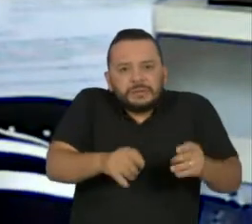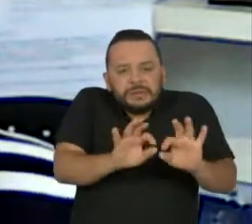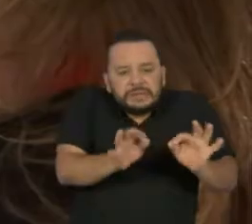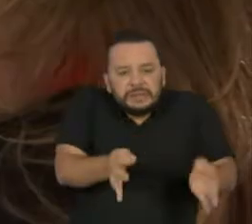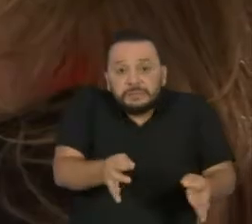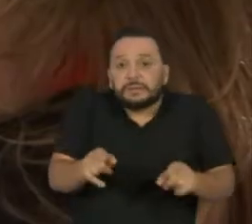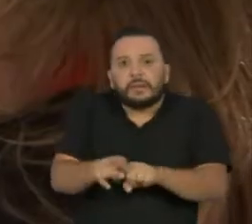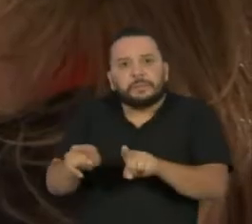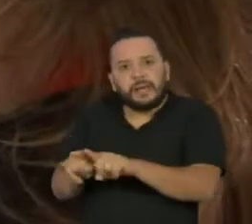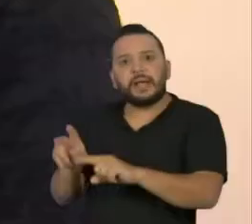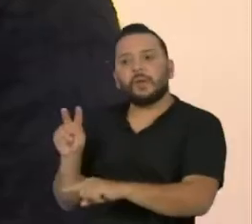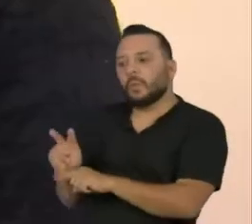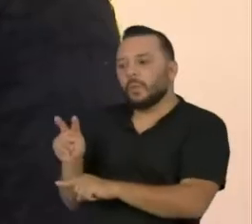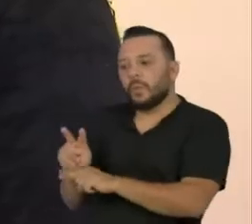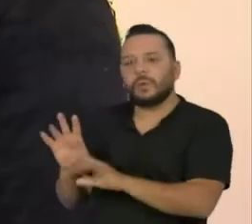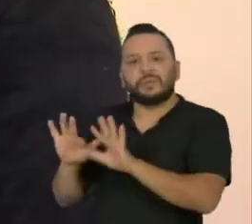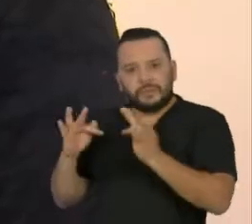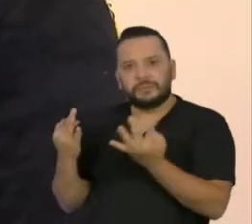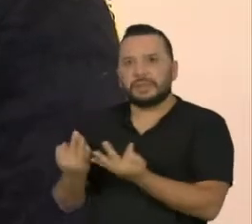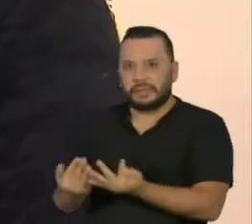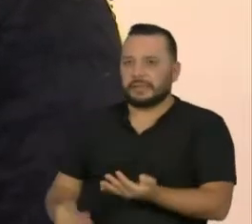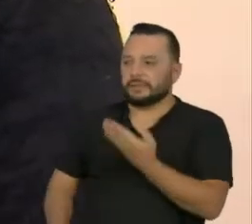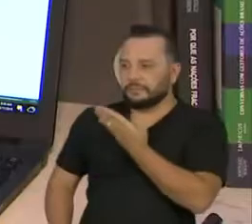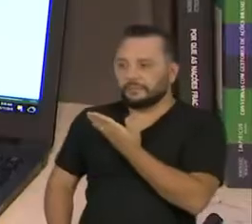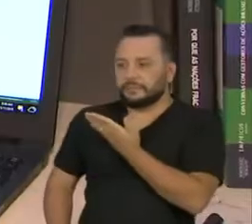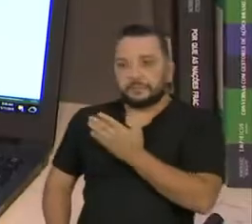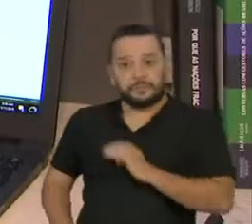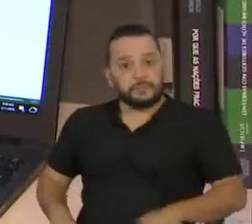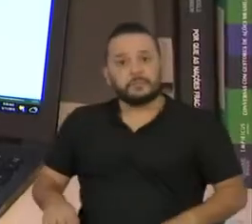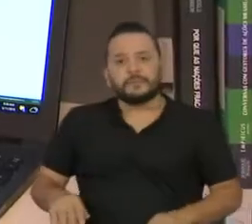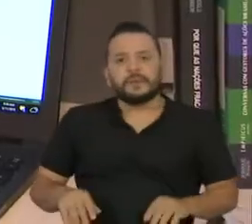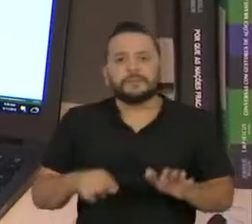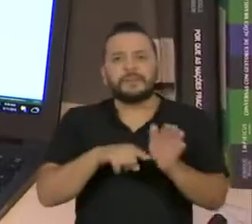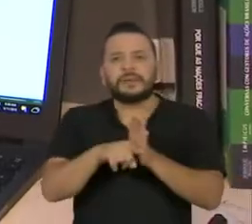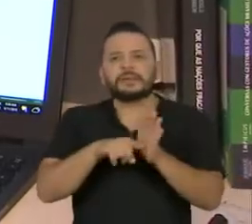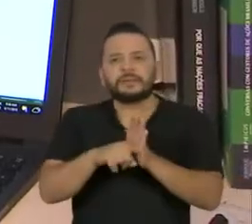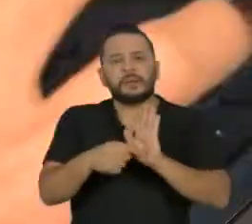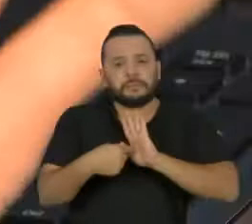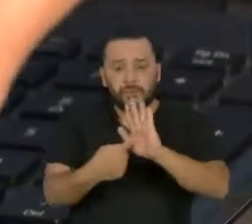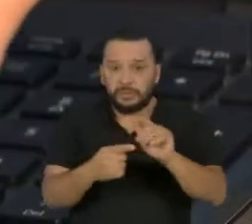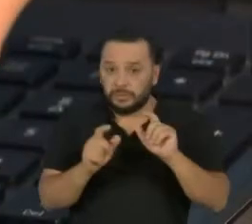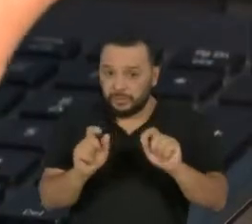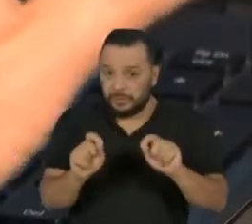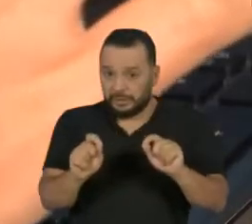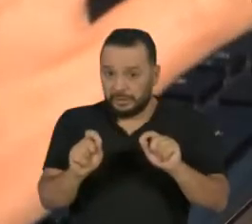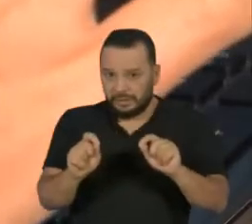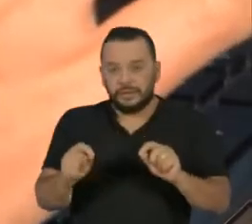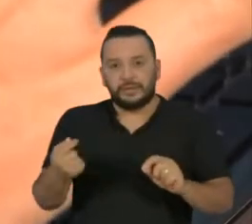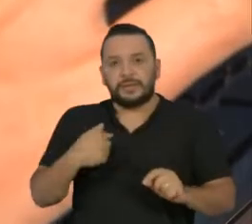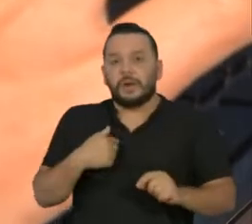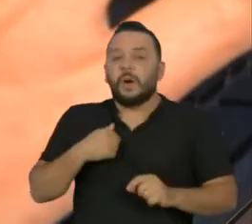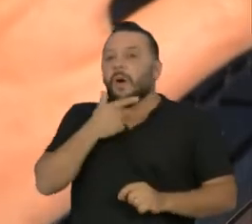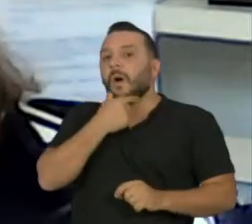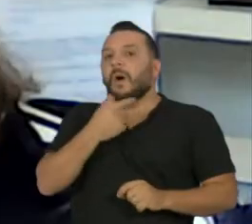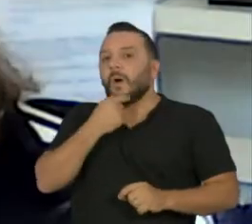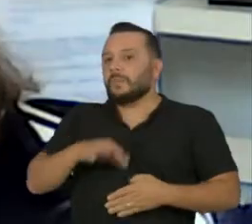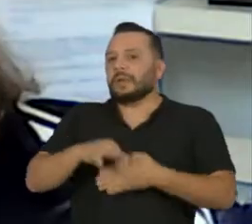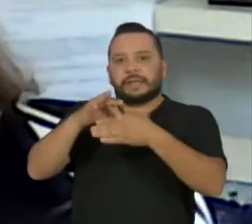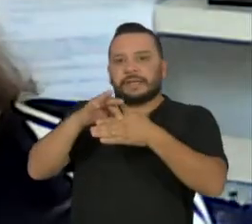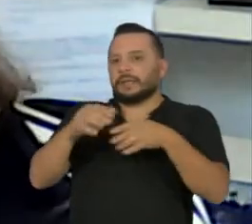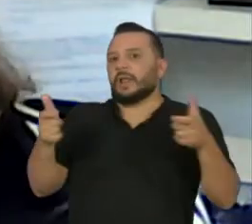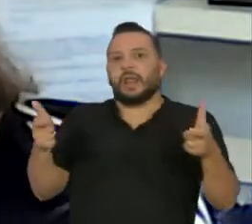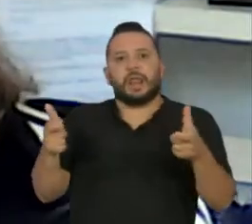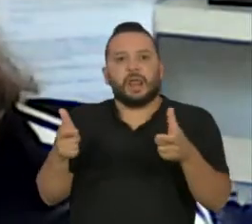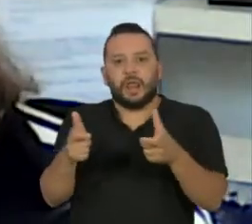familiar. E o que ela vê nas pesquisas é a queda do chamado patriarcalismo. Ele